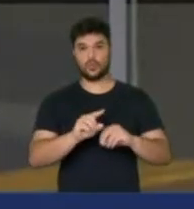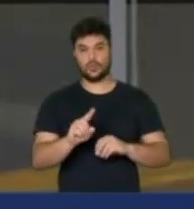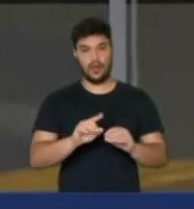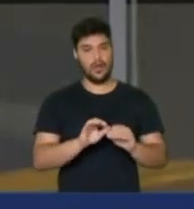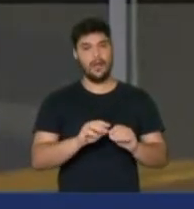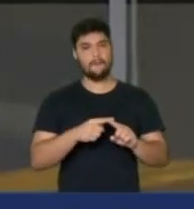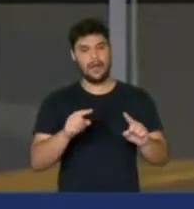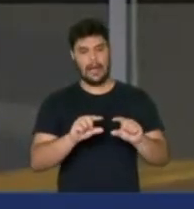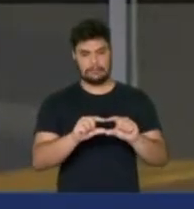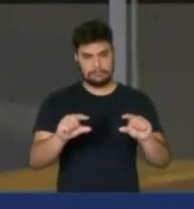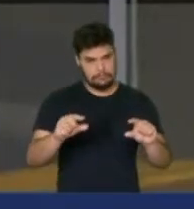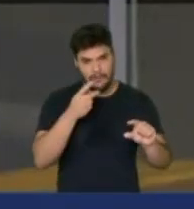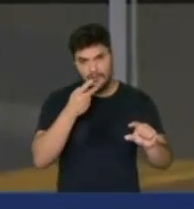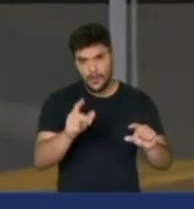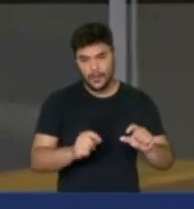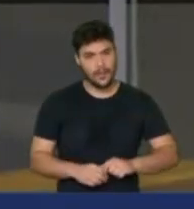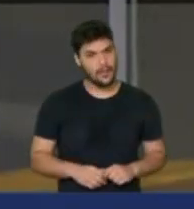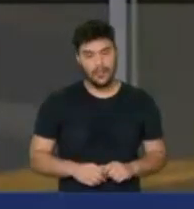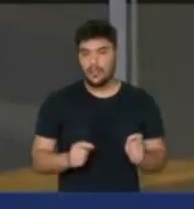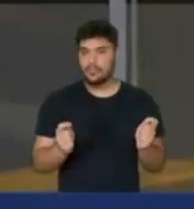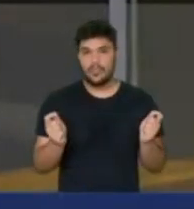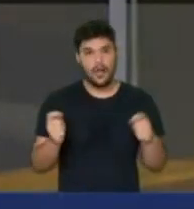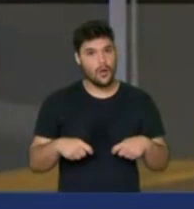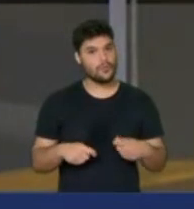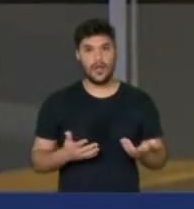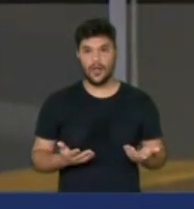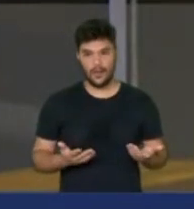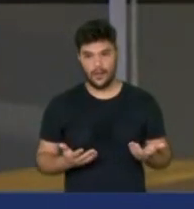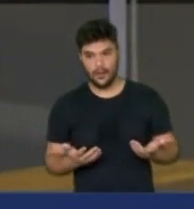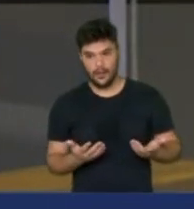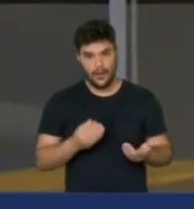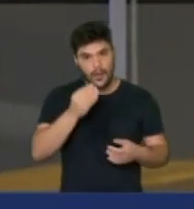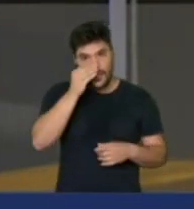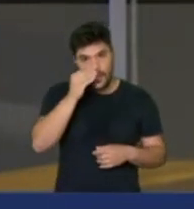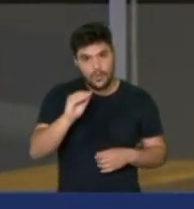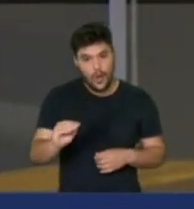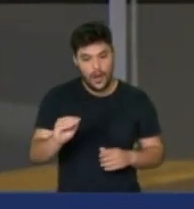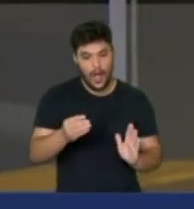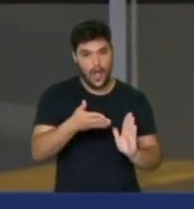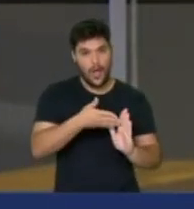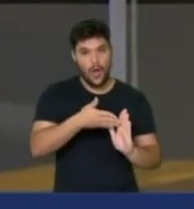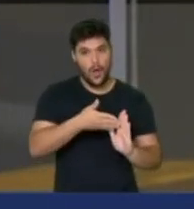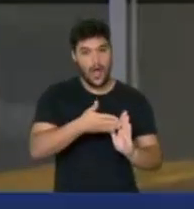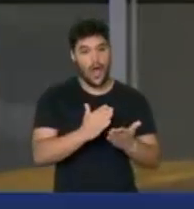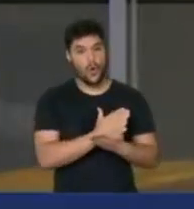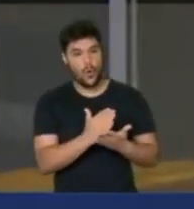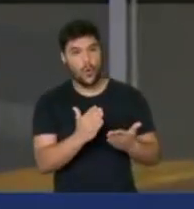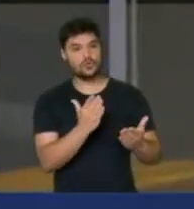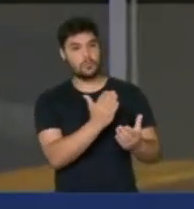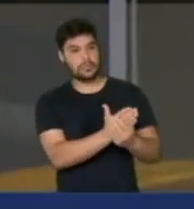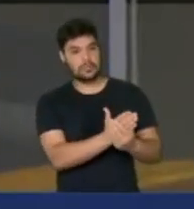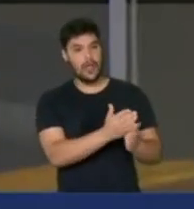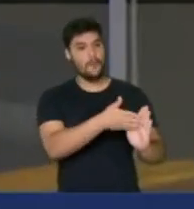quando eu a concluo dizendo não dá para justificar, ignorar o devido processo para uns e exigi-lo para